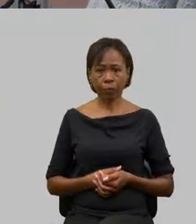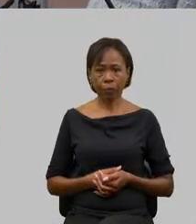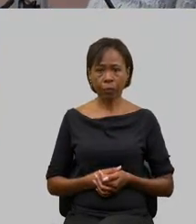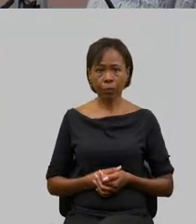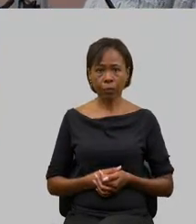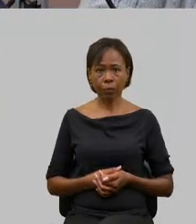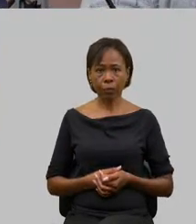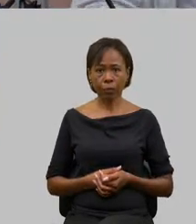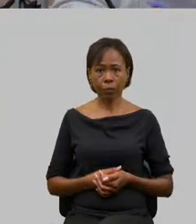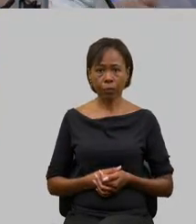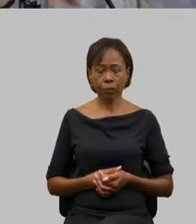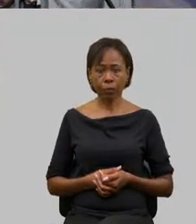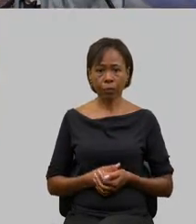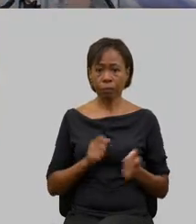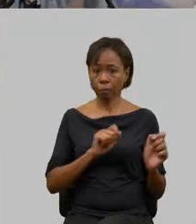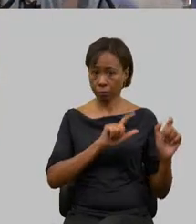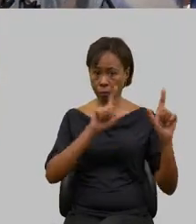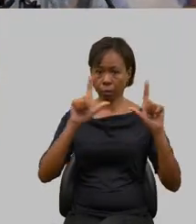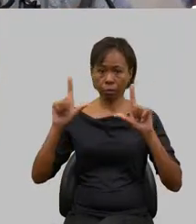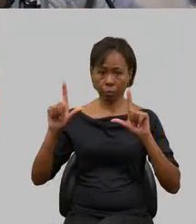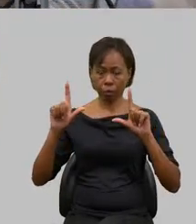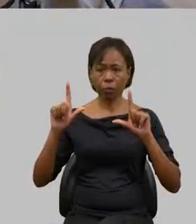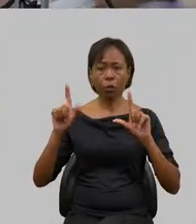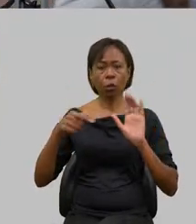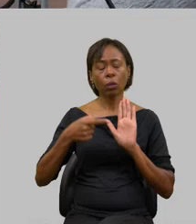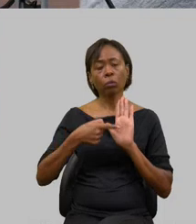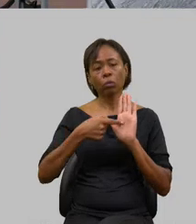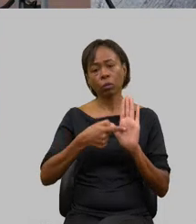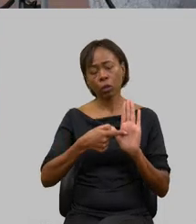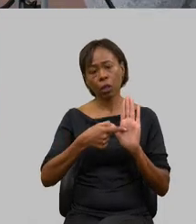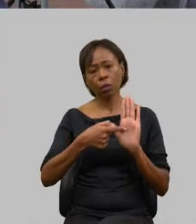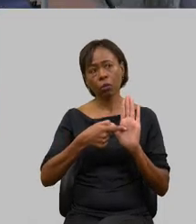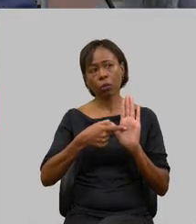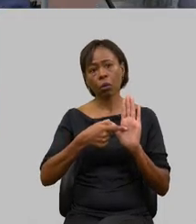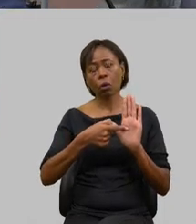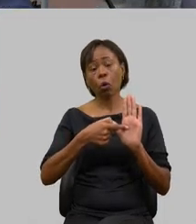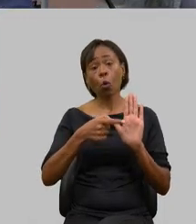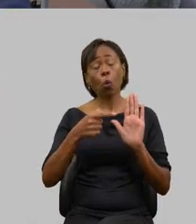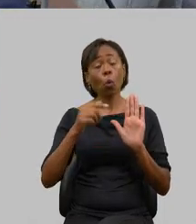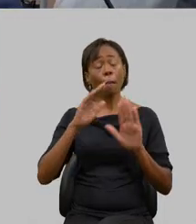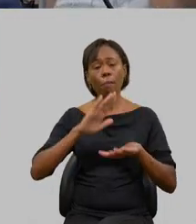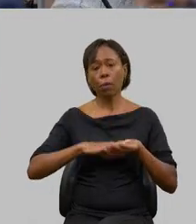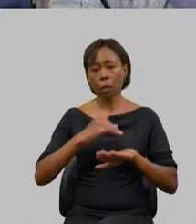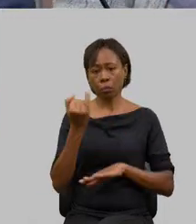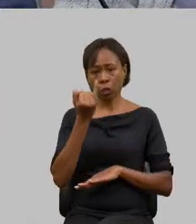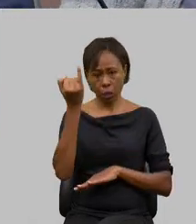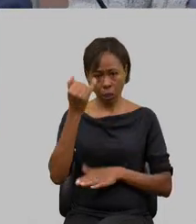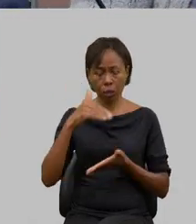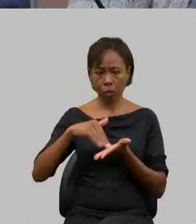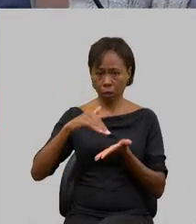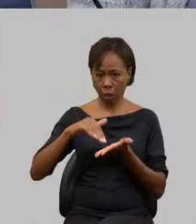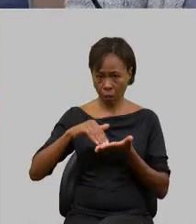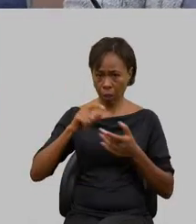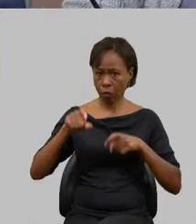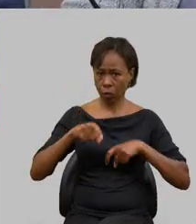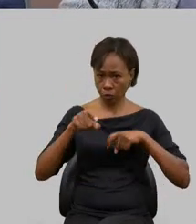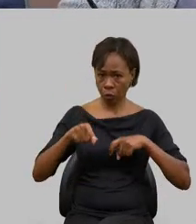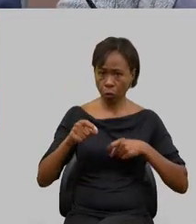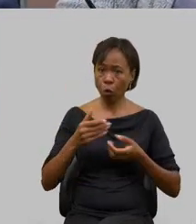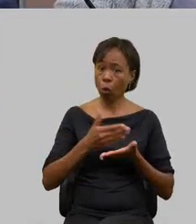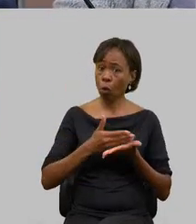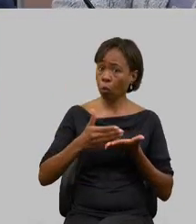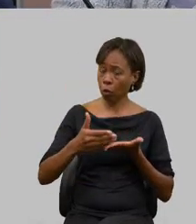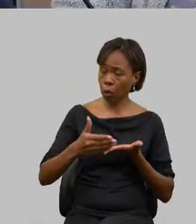bom colocando aqui os ações de destaques da Secretaria da Agricultura nós começamos aqui com a